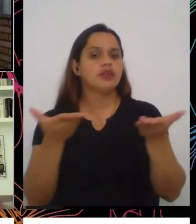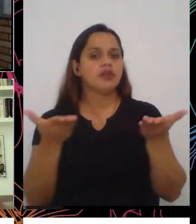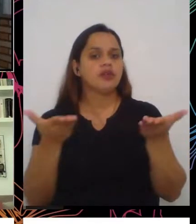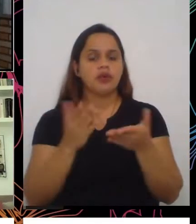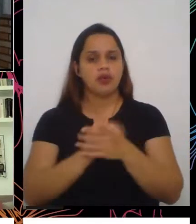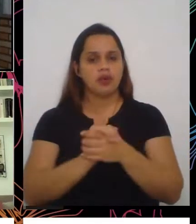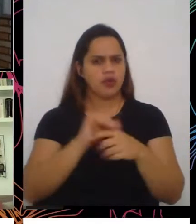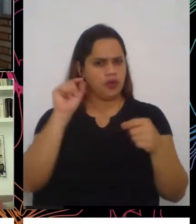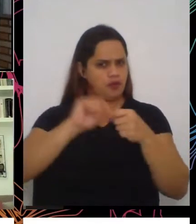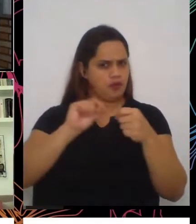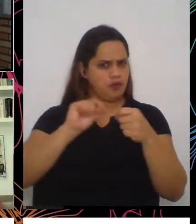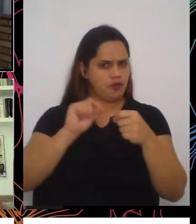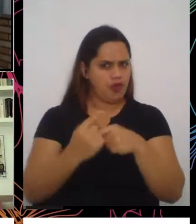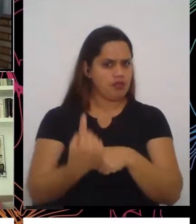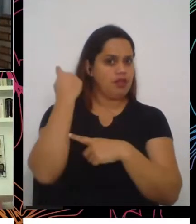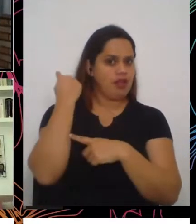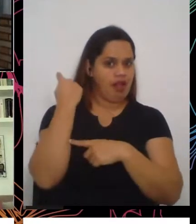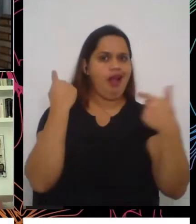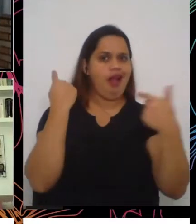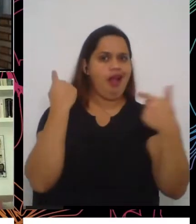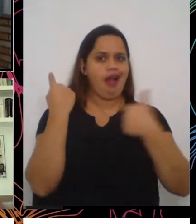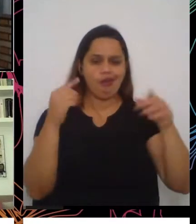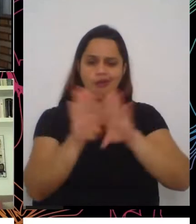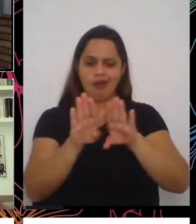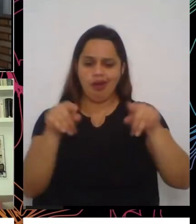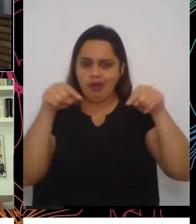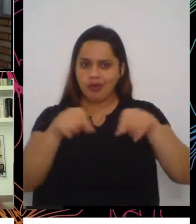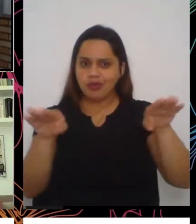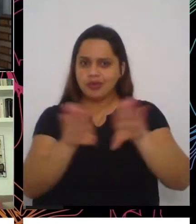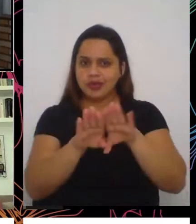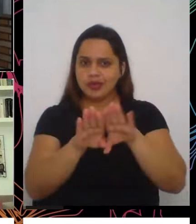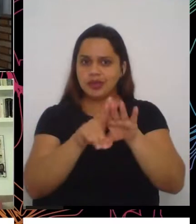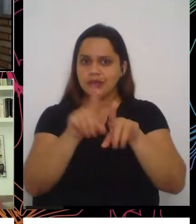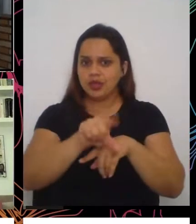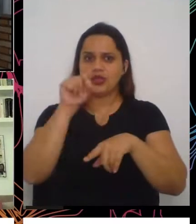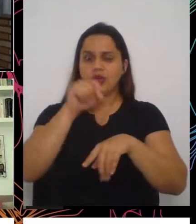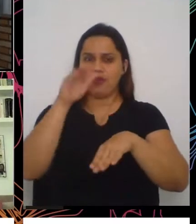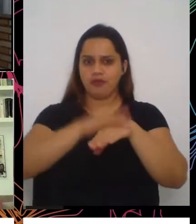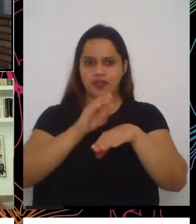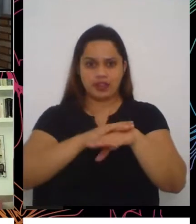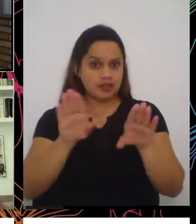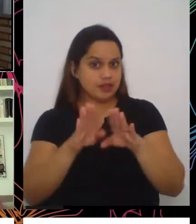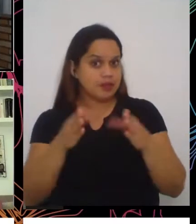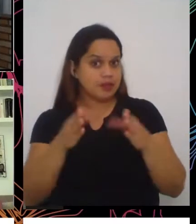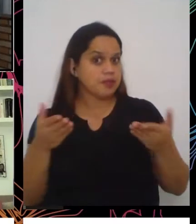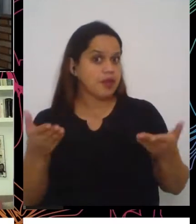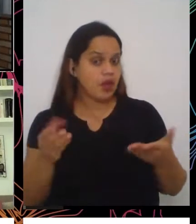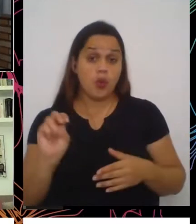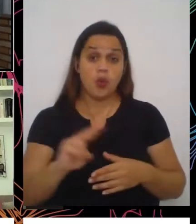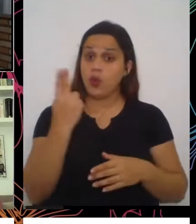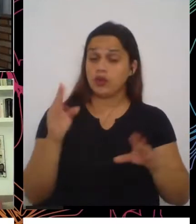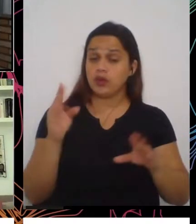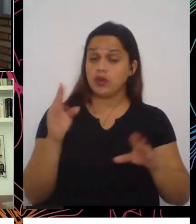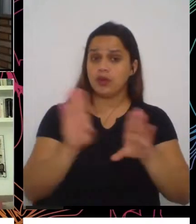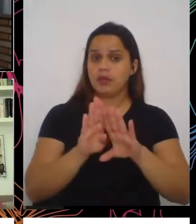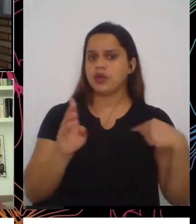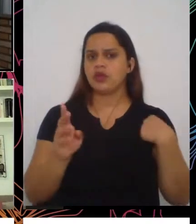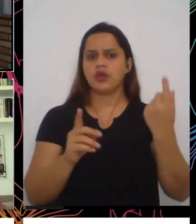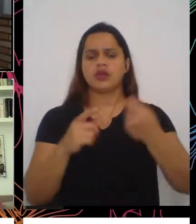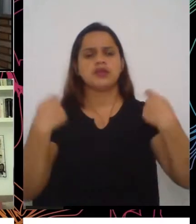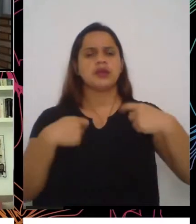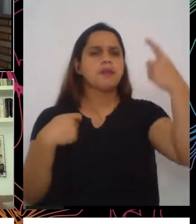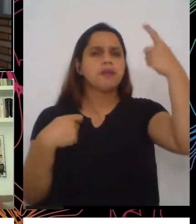alternativa para a gente lançar a mão nesse momento? Ou será necessário que nós pensemos em outras